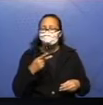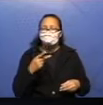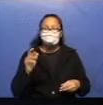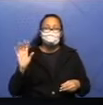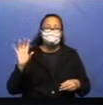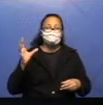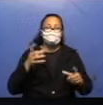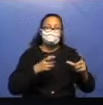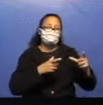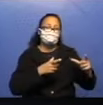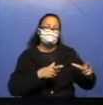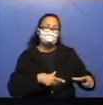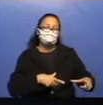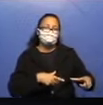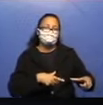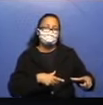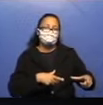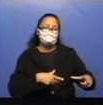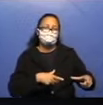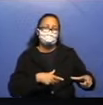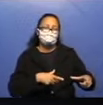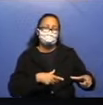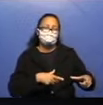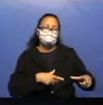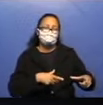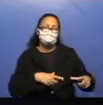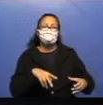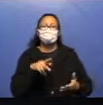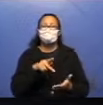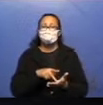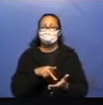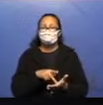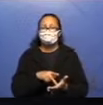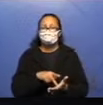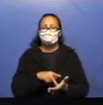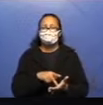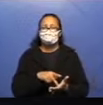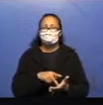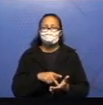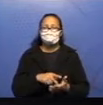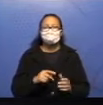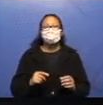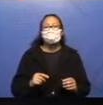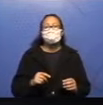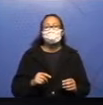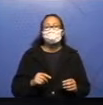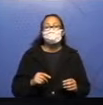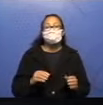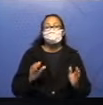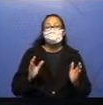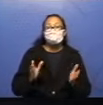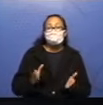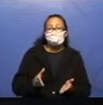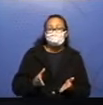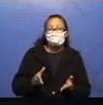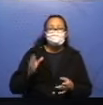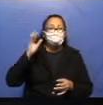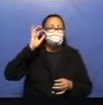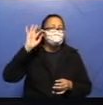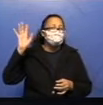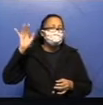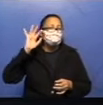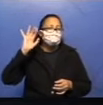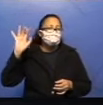lugares e num espaço de tempo reais. Agora, quando eu me refiro à ficção, olha só.